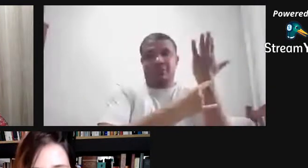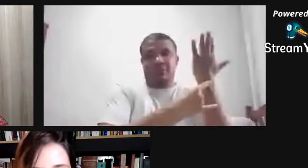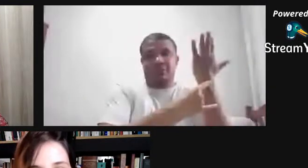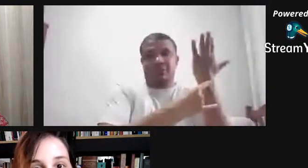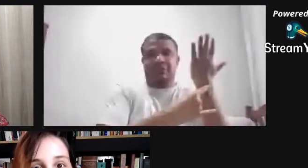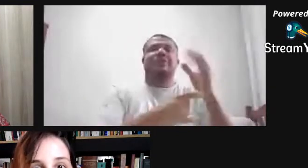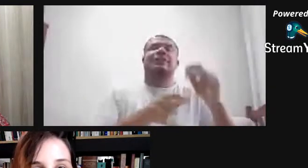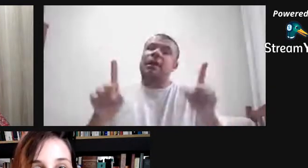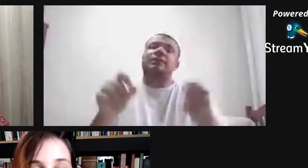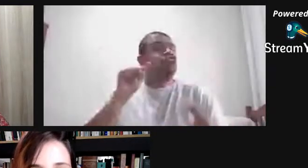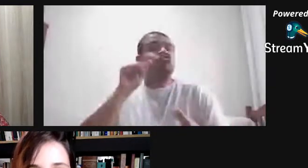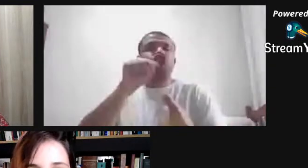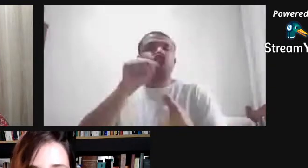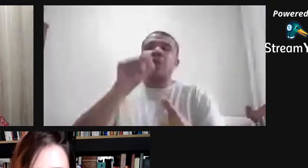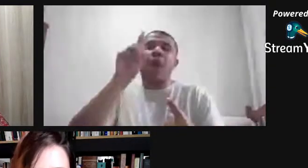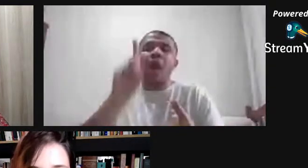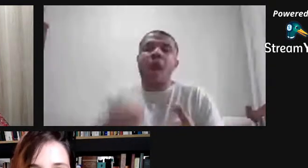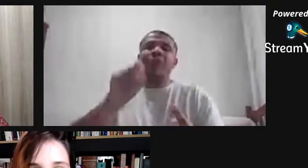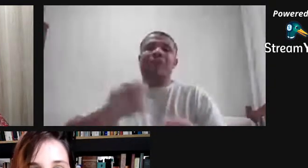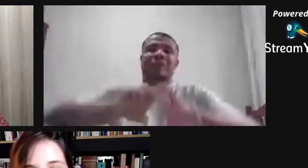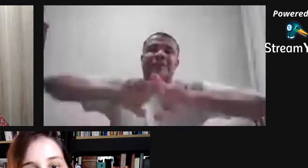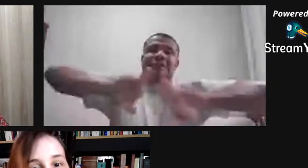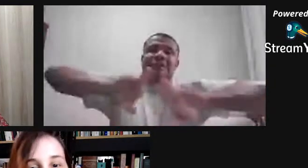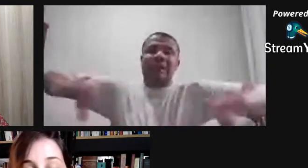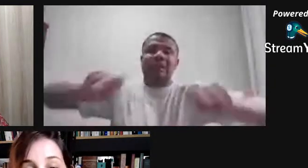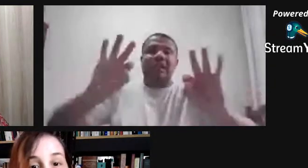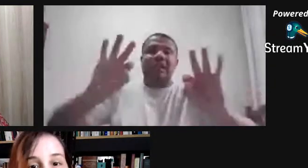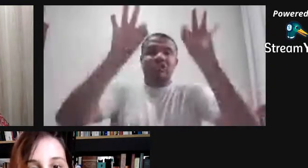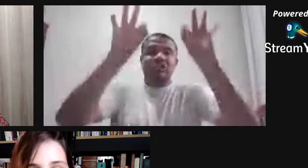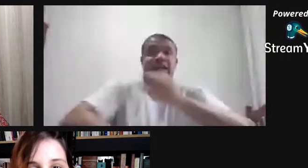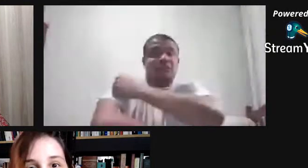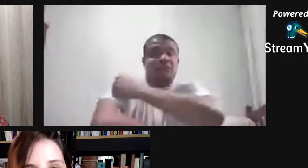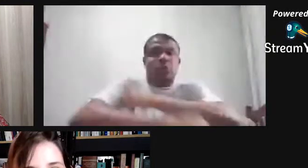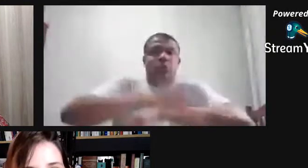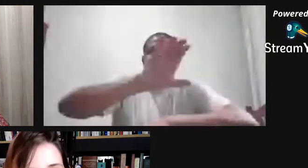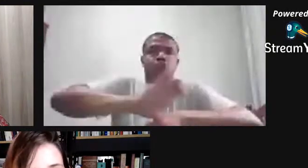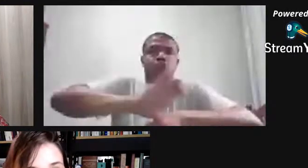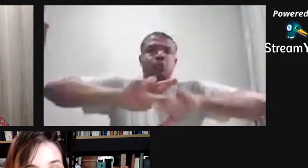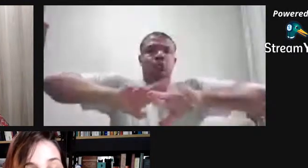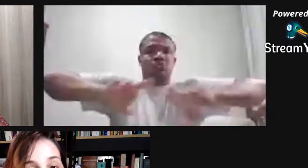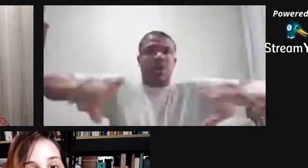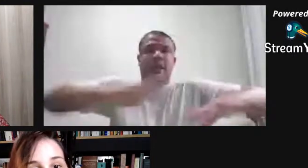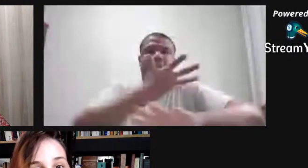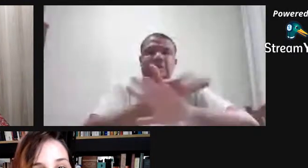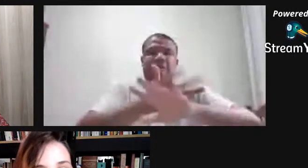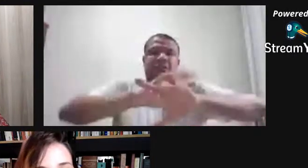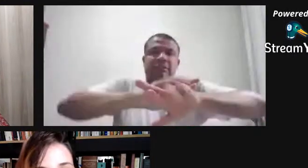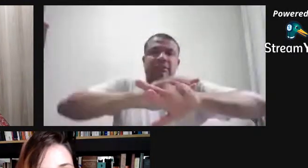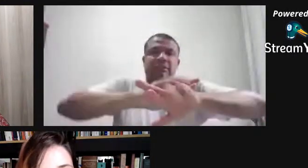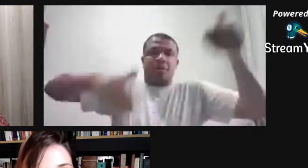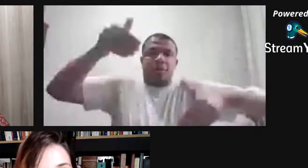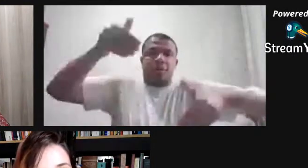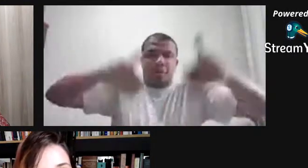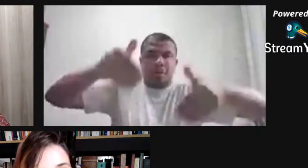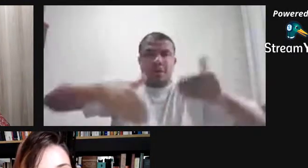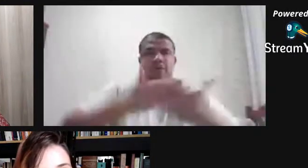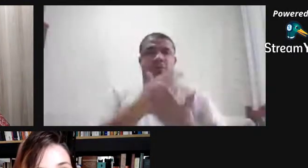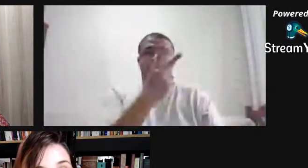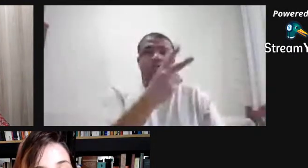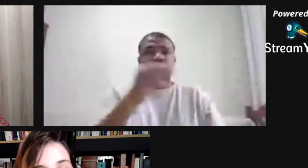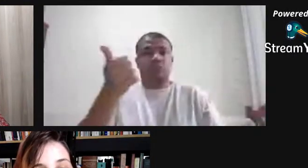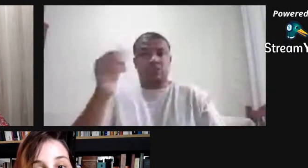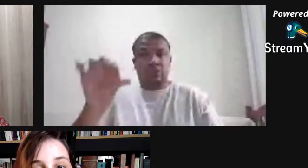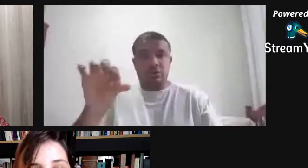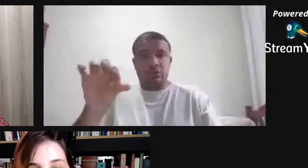o objetivo é ter uma variedade muito grande de alunos de perspectivas muito diferentes. E, em 2019 também, a gente